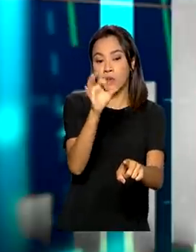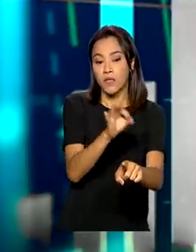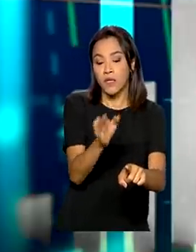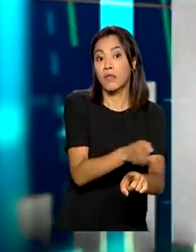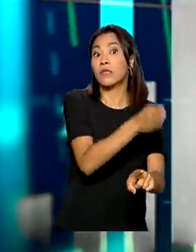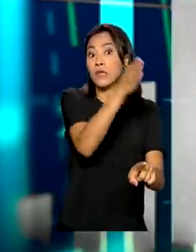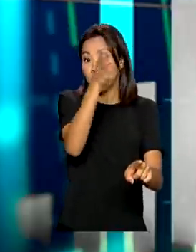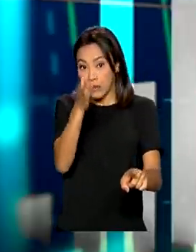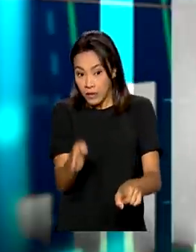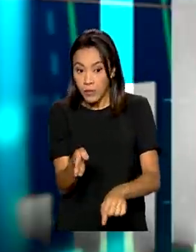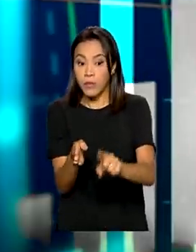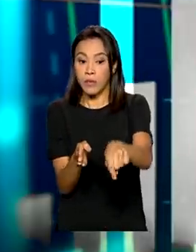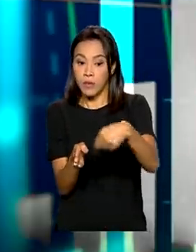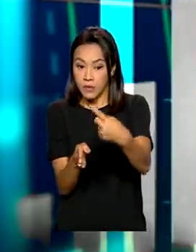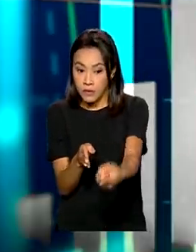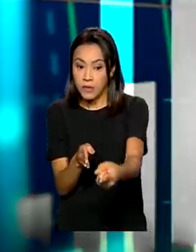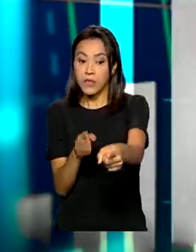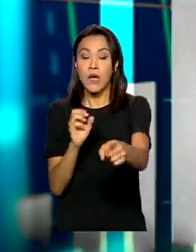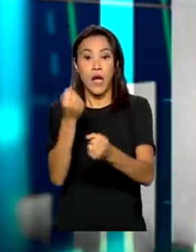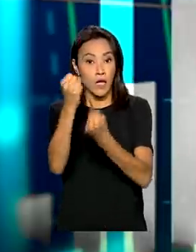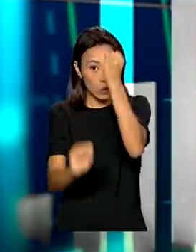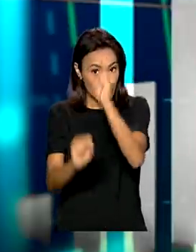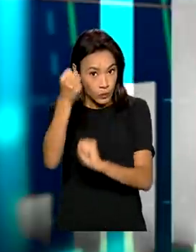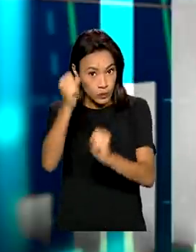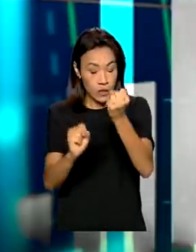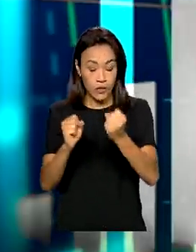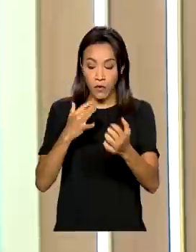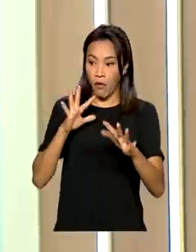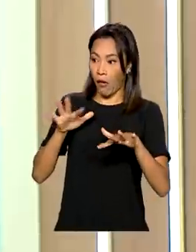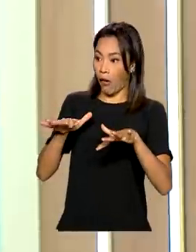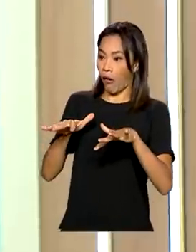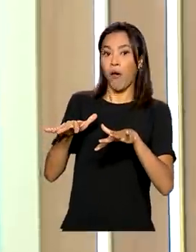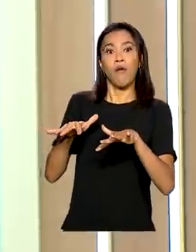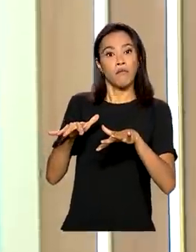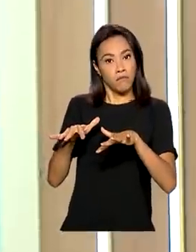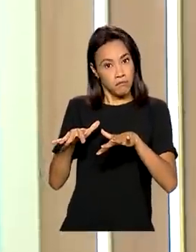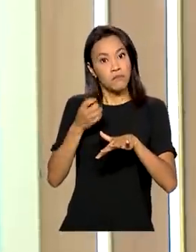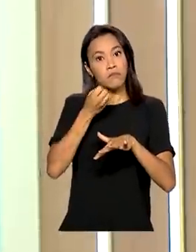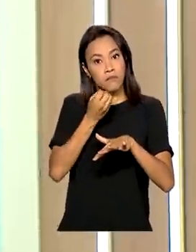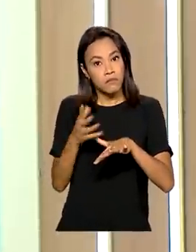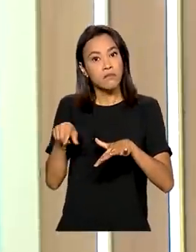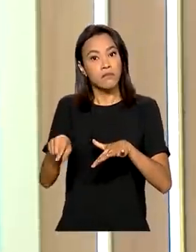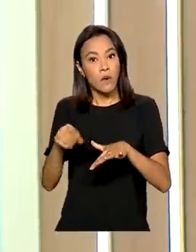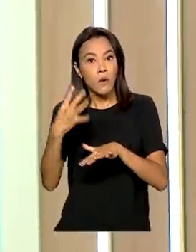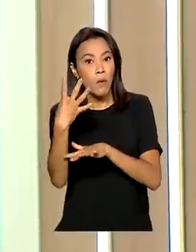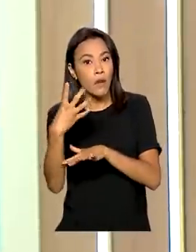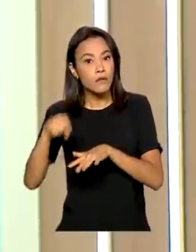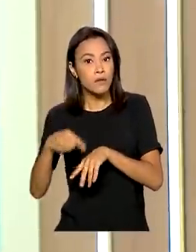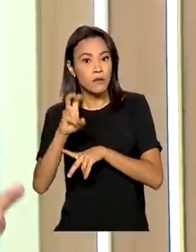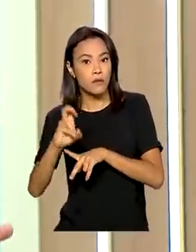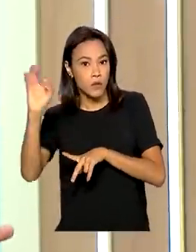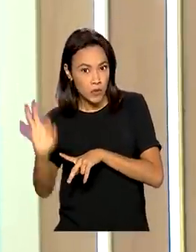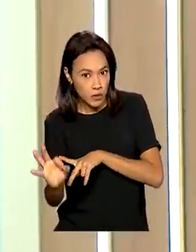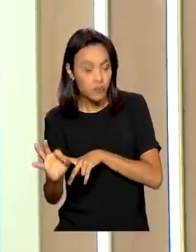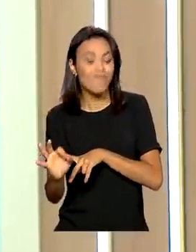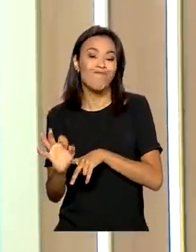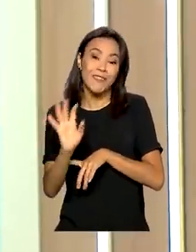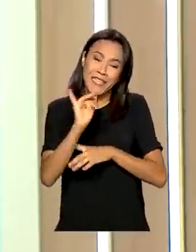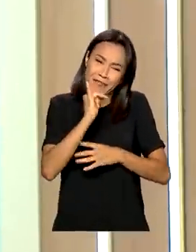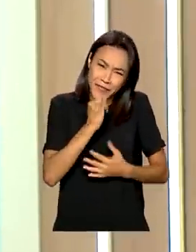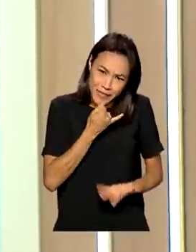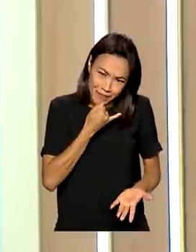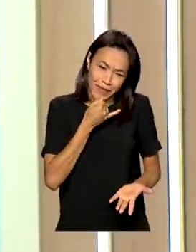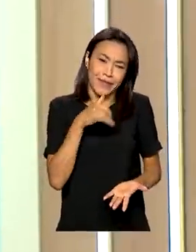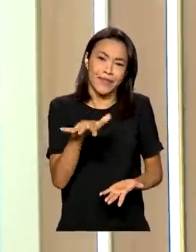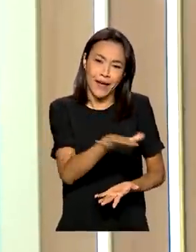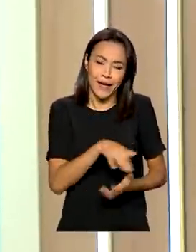seguido, então, do setor industrial, que também surpreendeu os analistas com um resultado bastante expressivo de 4,5%. Infelizmente, o setor